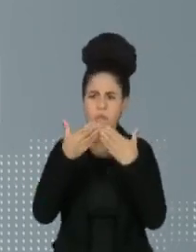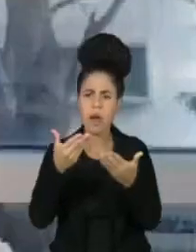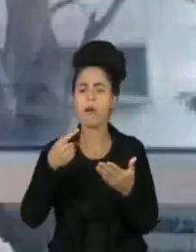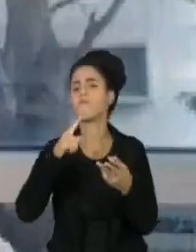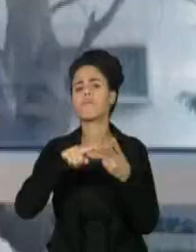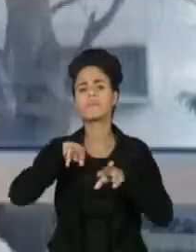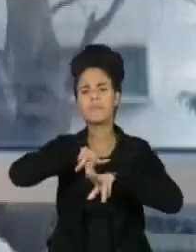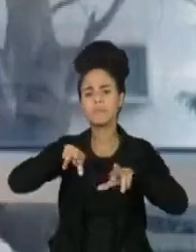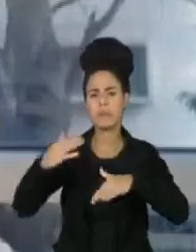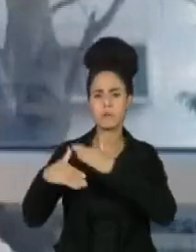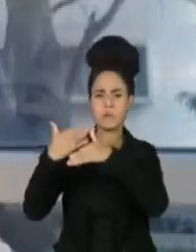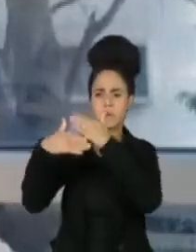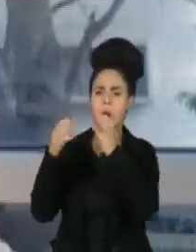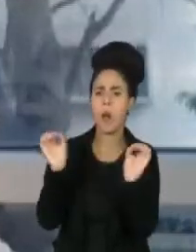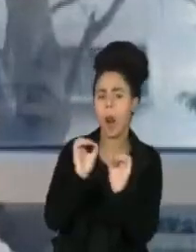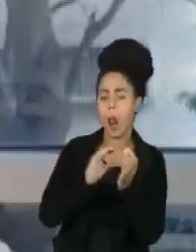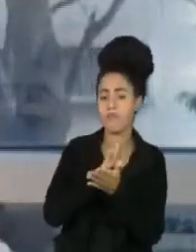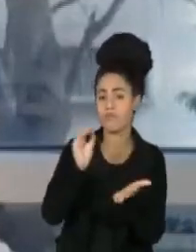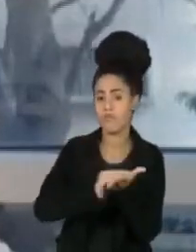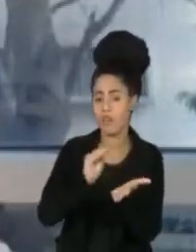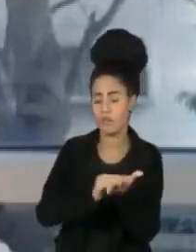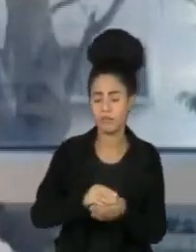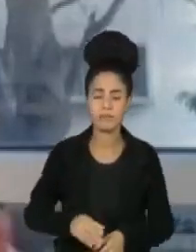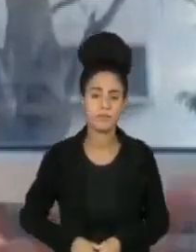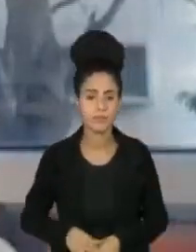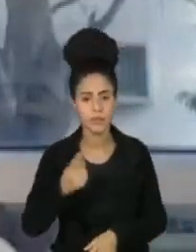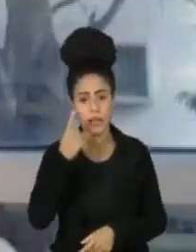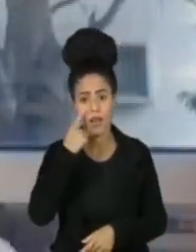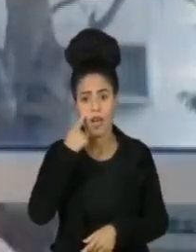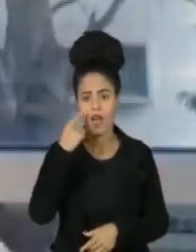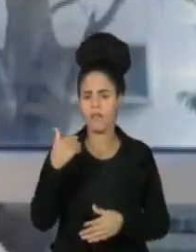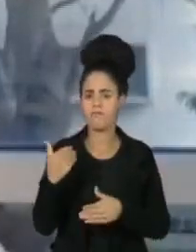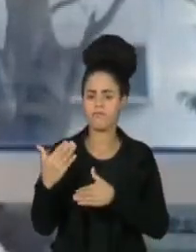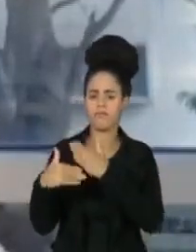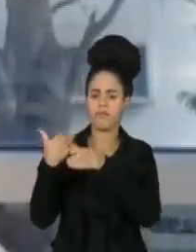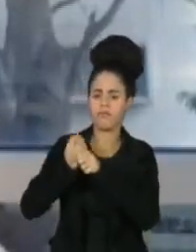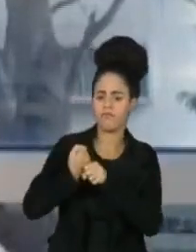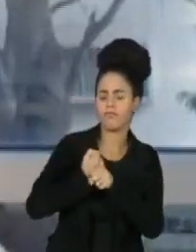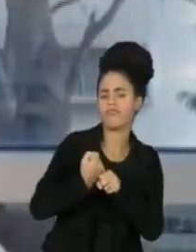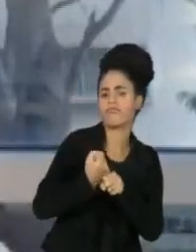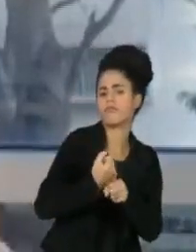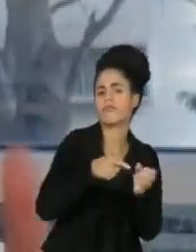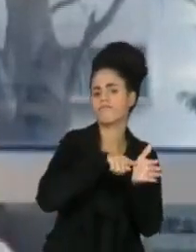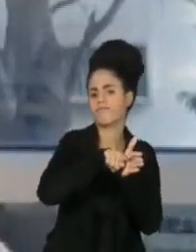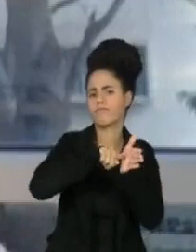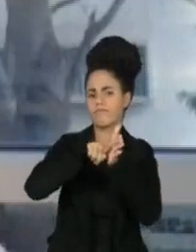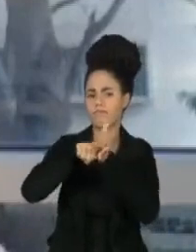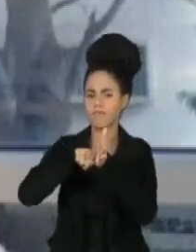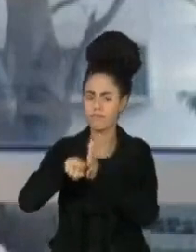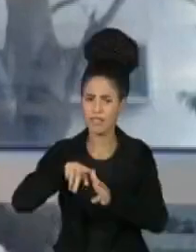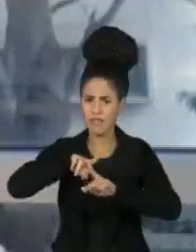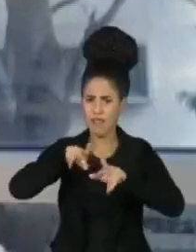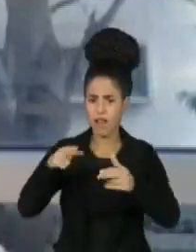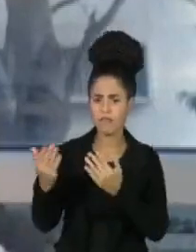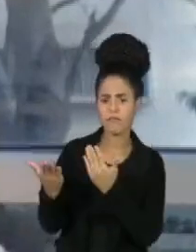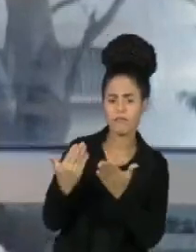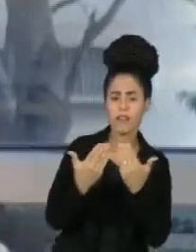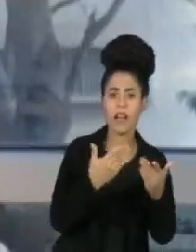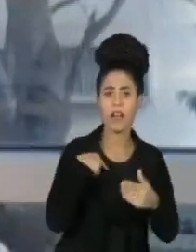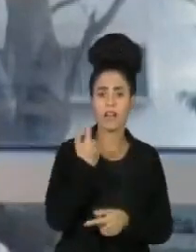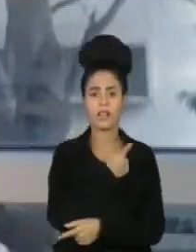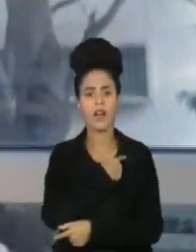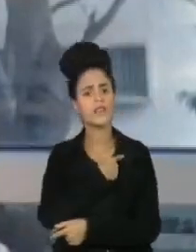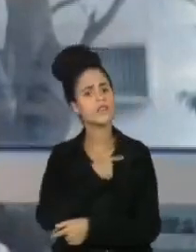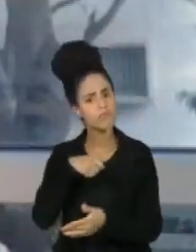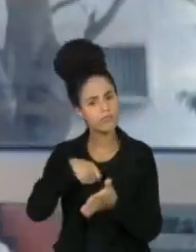desempenho. Os resultados parecidos a gente vê já nos últimos anos, todas as pesquisas parecidas e semelhantes que realizamos.